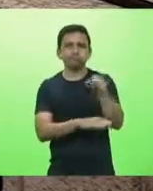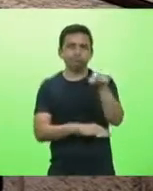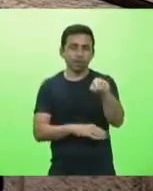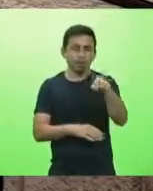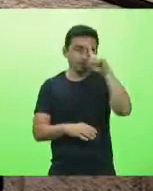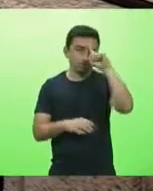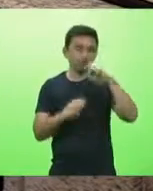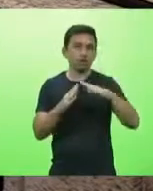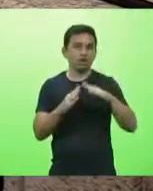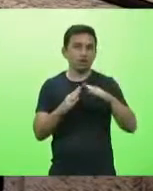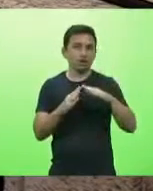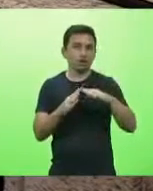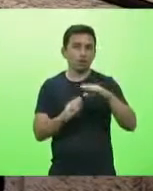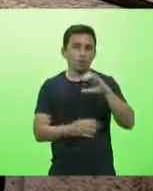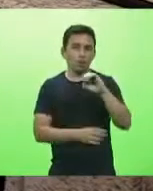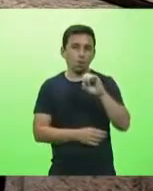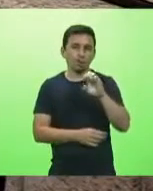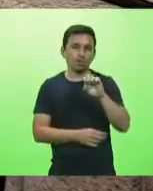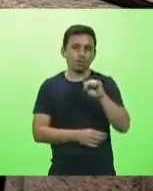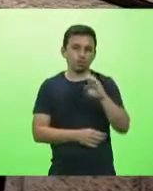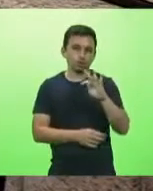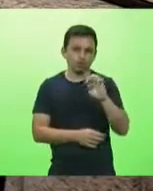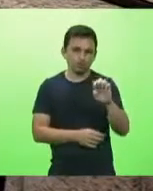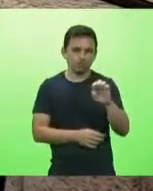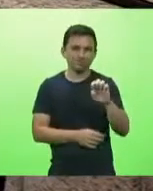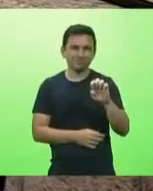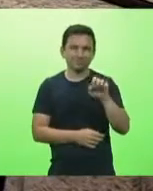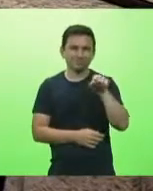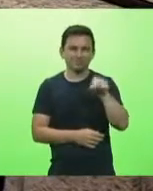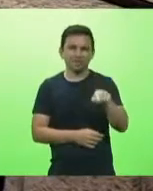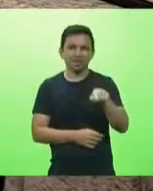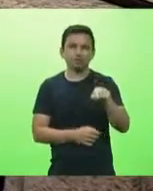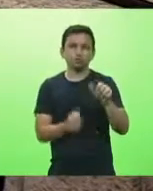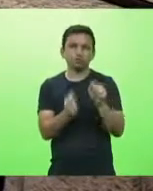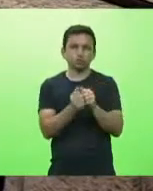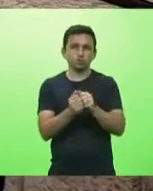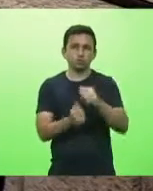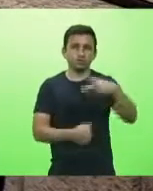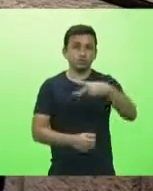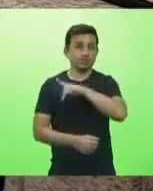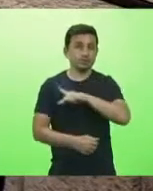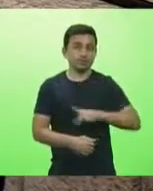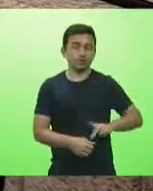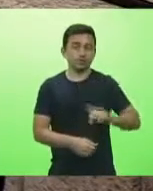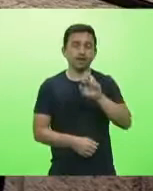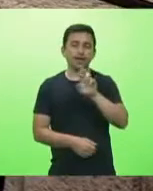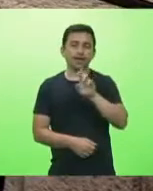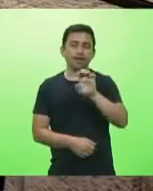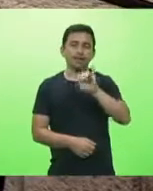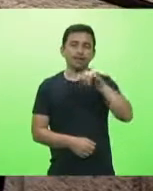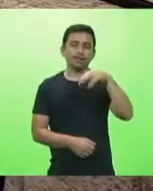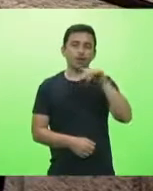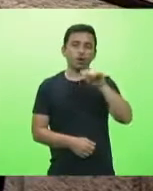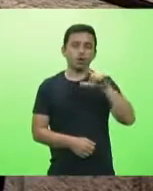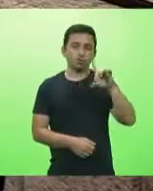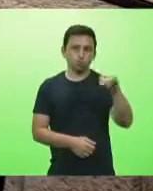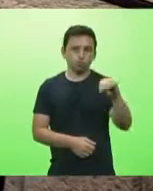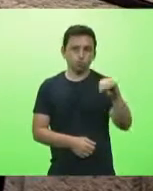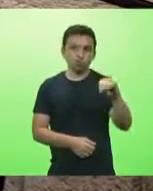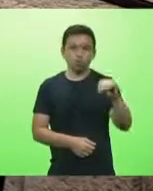regional do oeste lá com a direção com o Reinaldo vice-presidente porque o presidente está entubado com covid